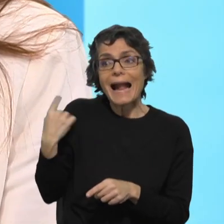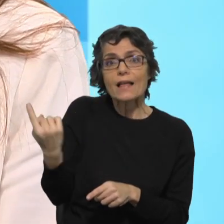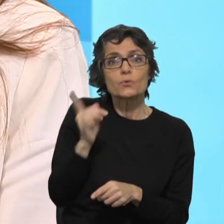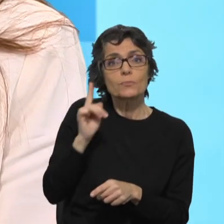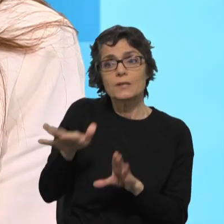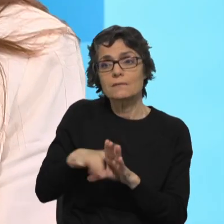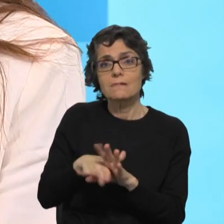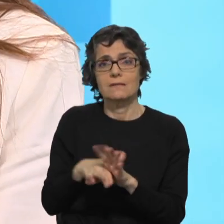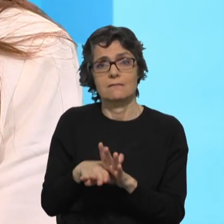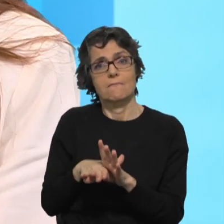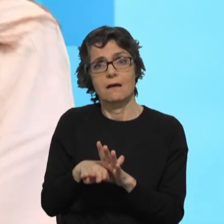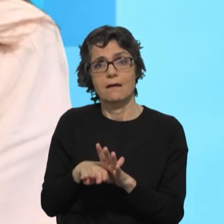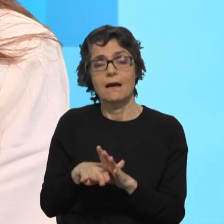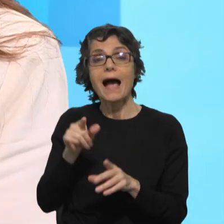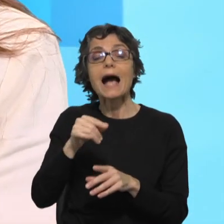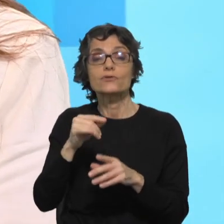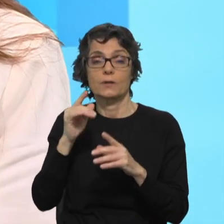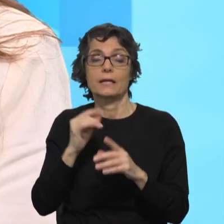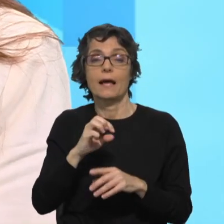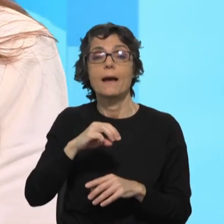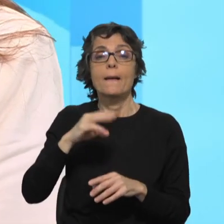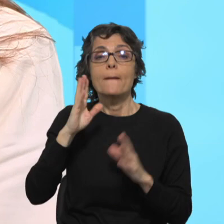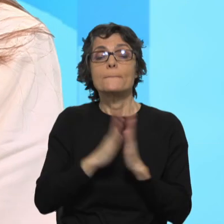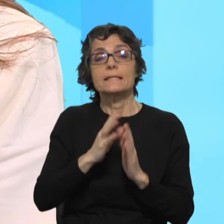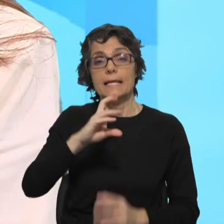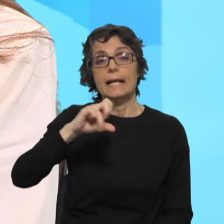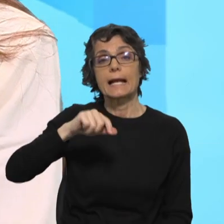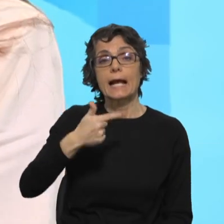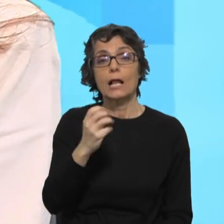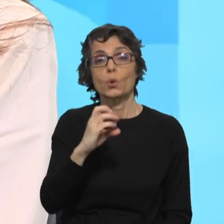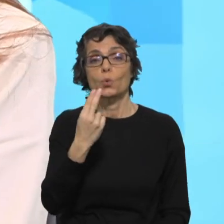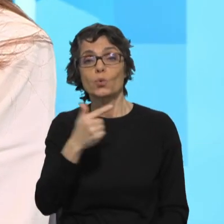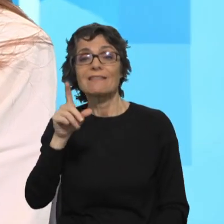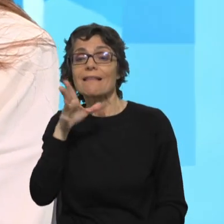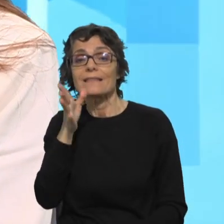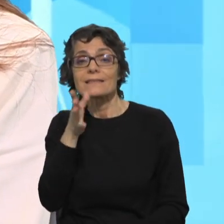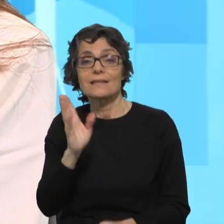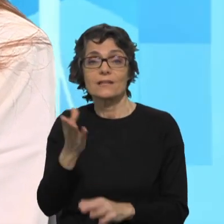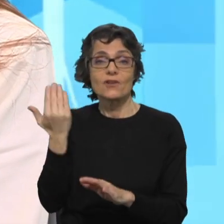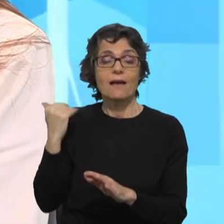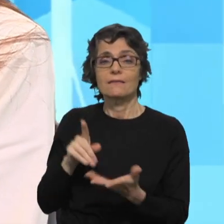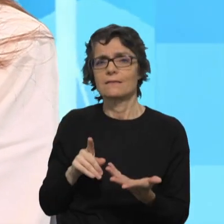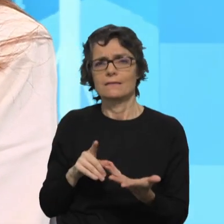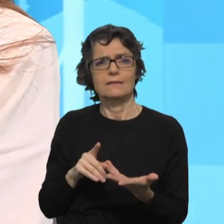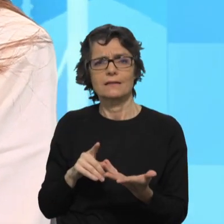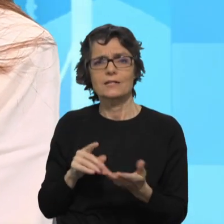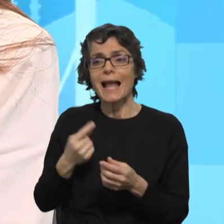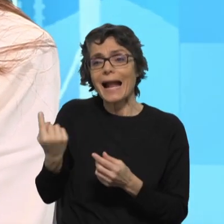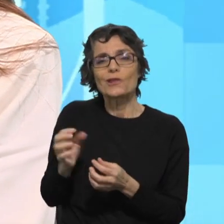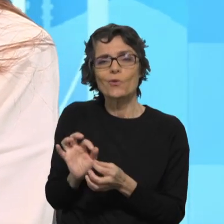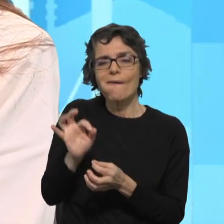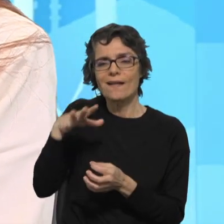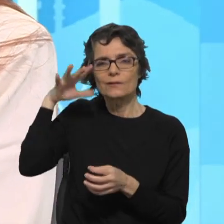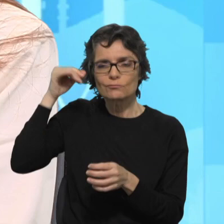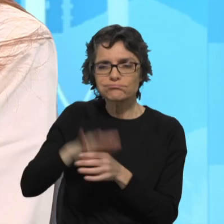a Madre Teresa Calcutá que dizia, não é? Que a nossa, uma gota no oceano, se a nossa gota no oceano não estiver lá, faz a diferença.